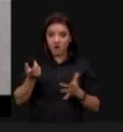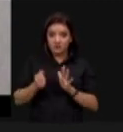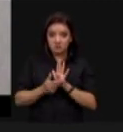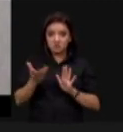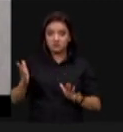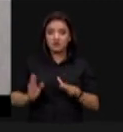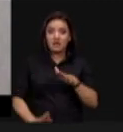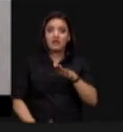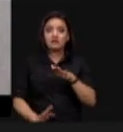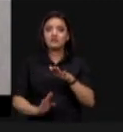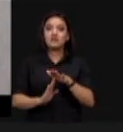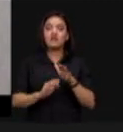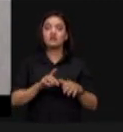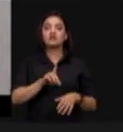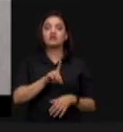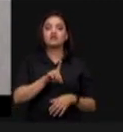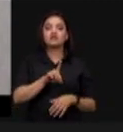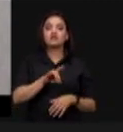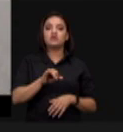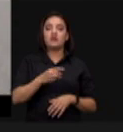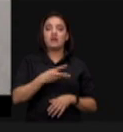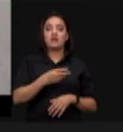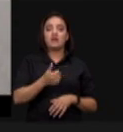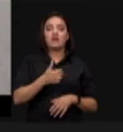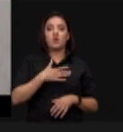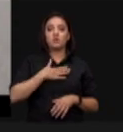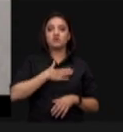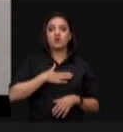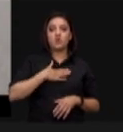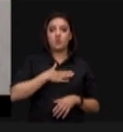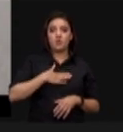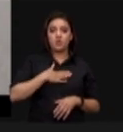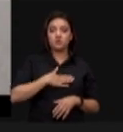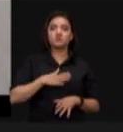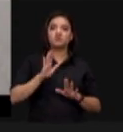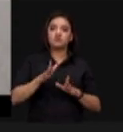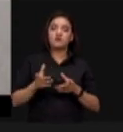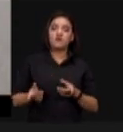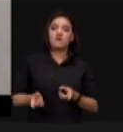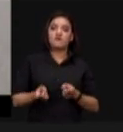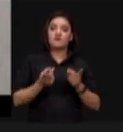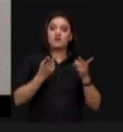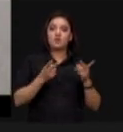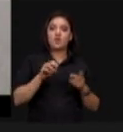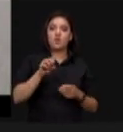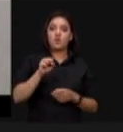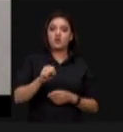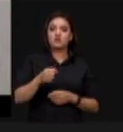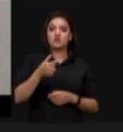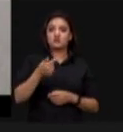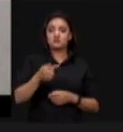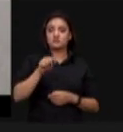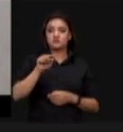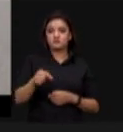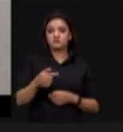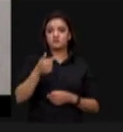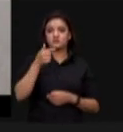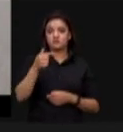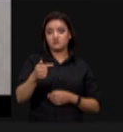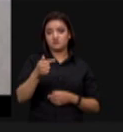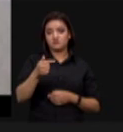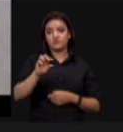31 de agosto, agora passado, de janeiro até agora, nós exportamos 87,7